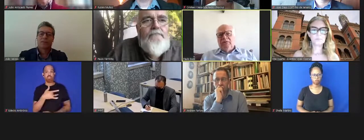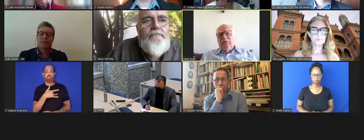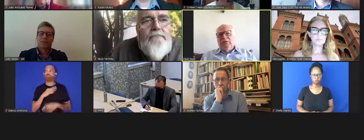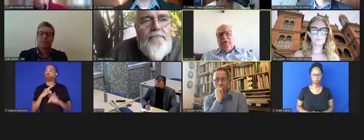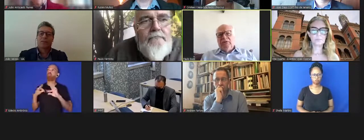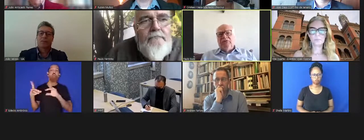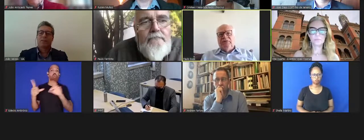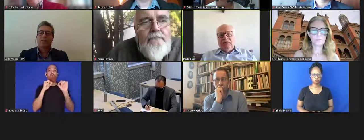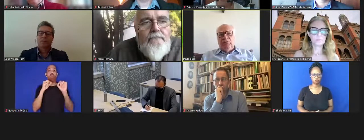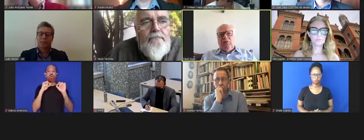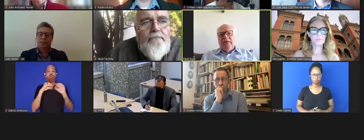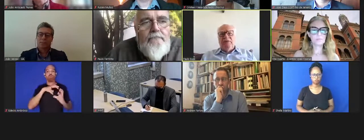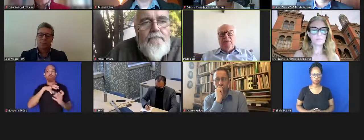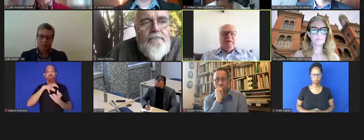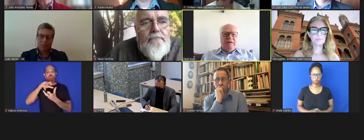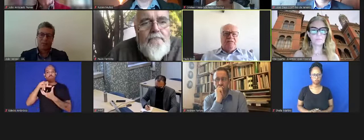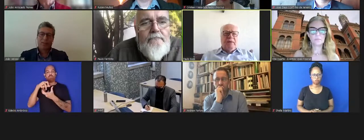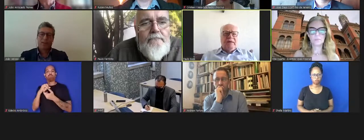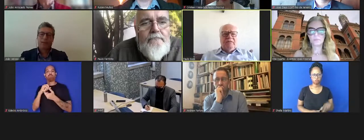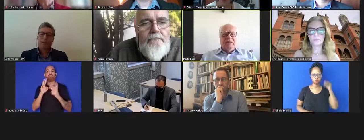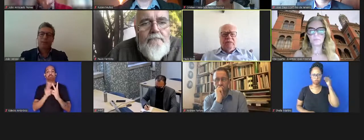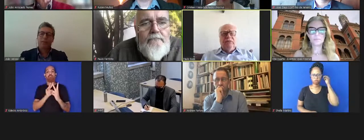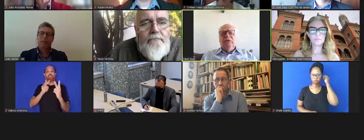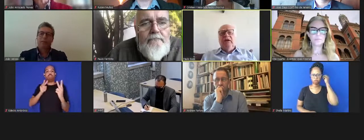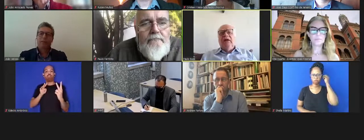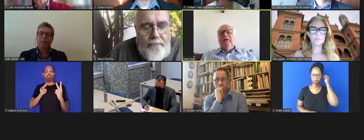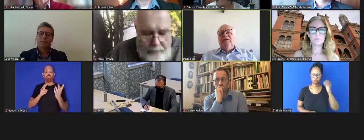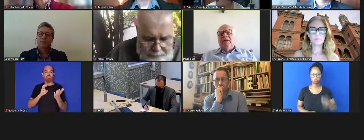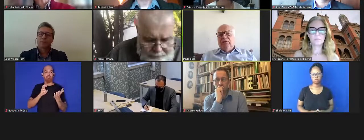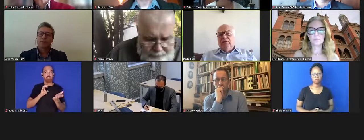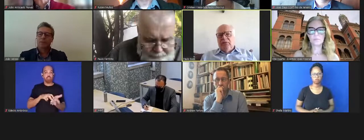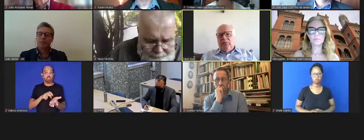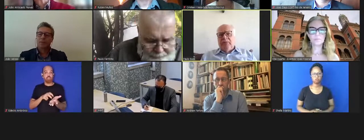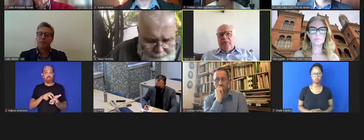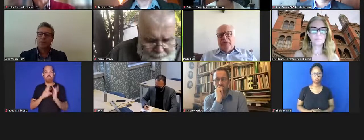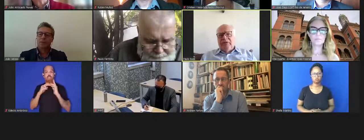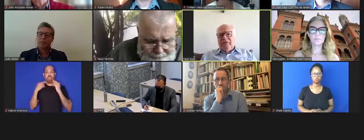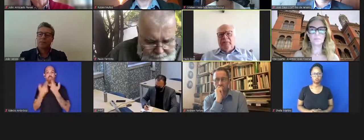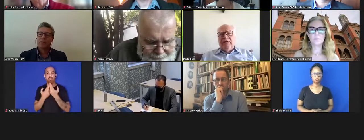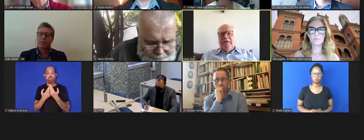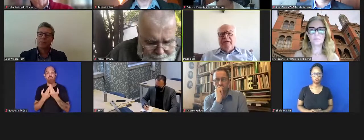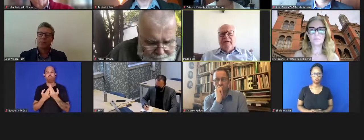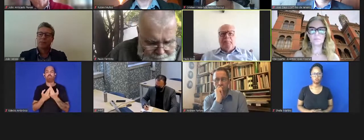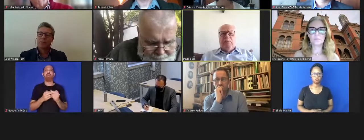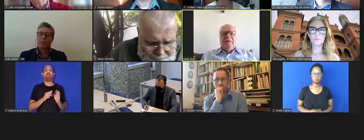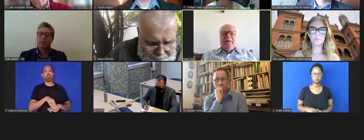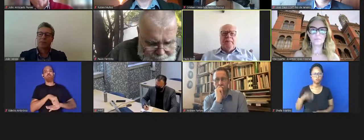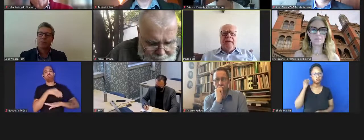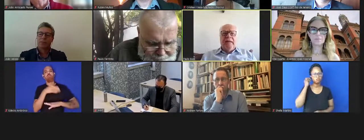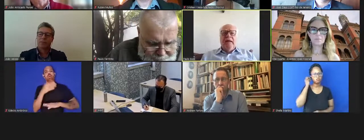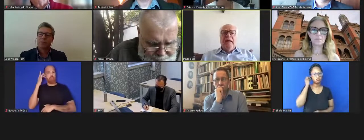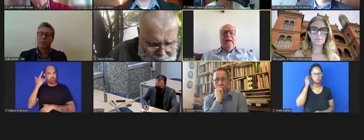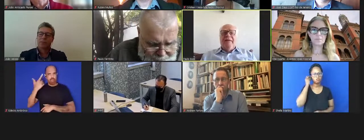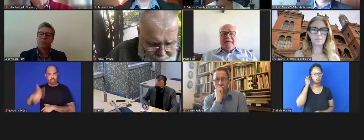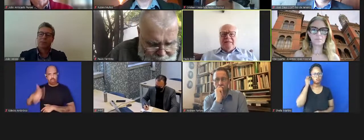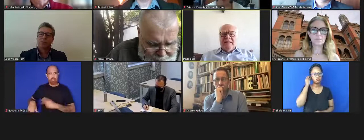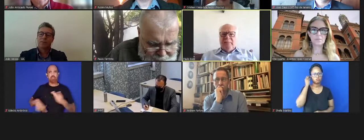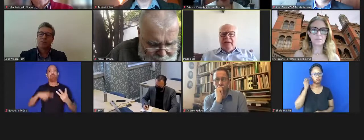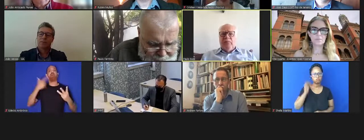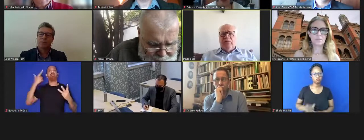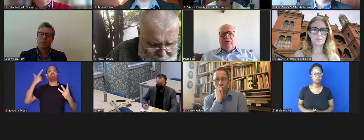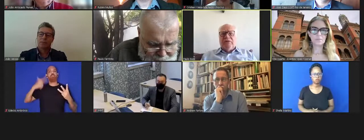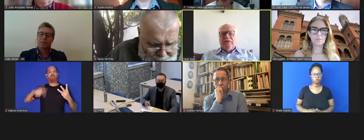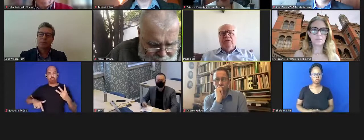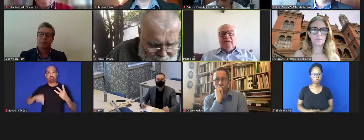estão reunidos virtualmente desde mais cedo, e se reunirão pelo dia de amanhã e depois também, na